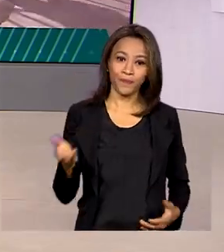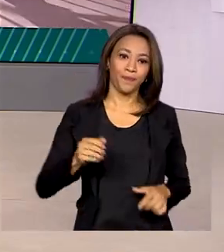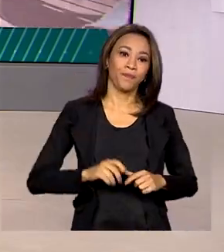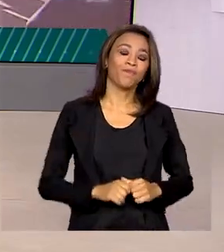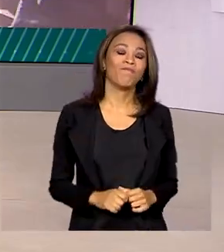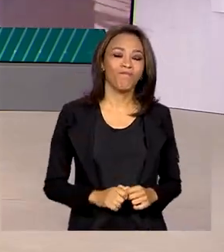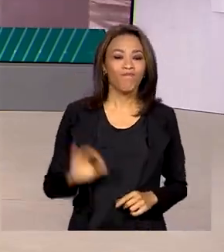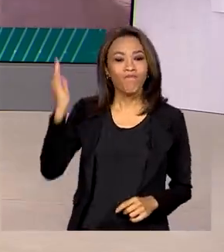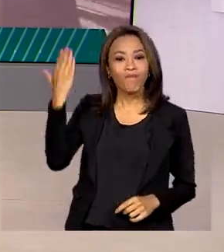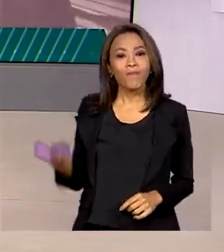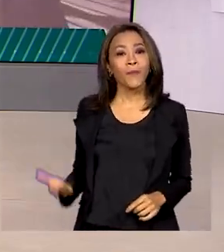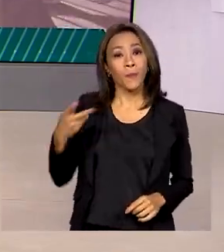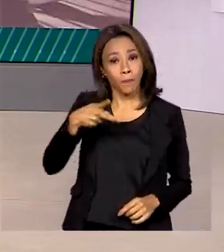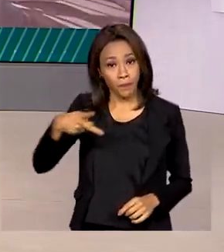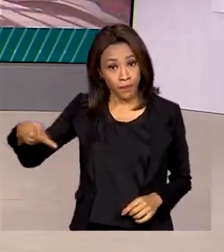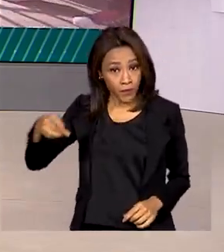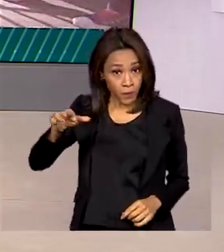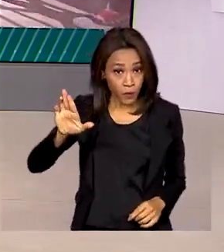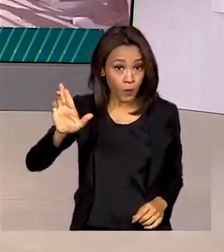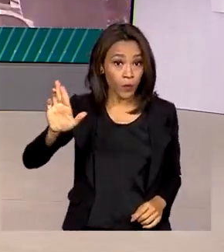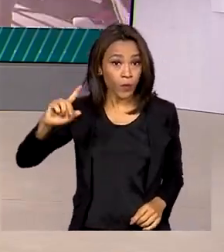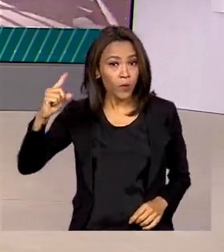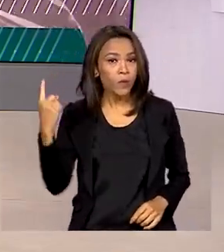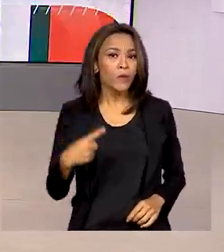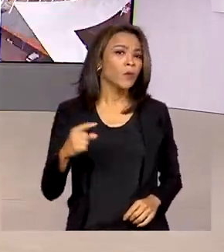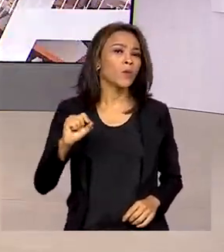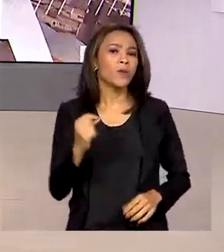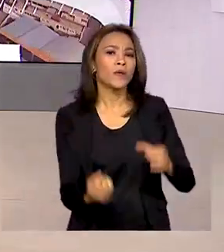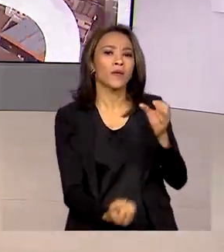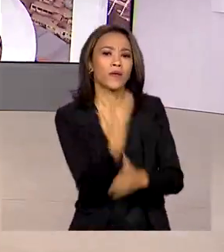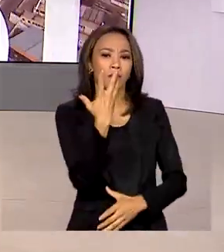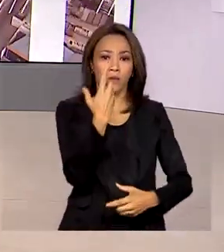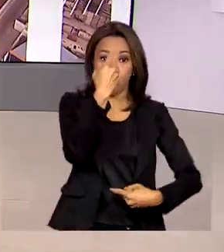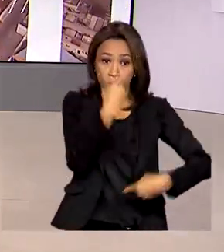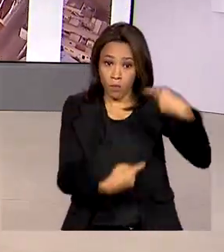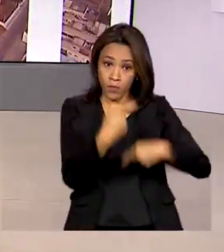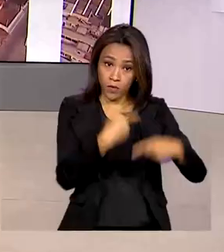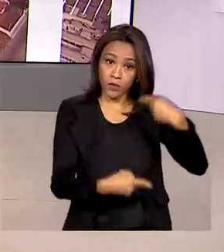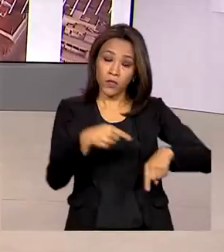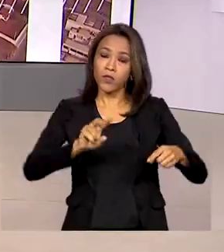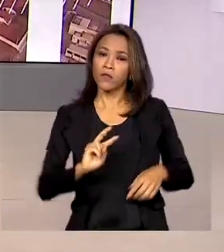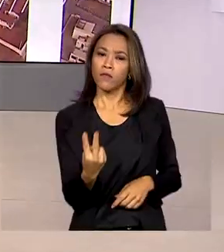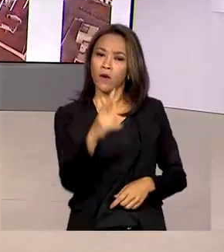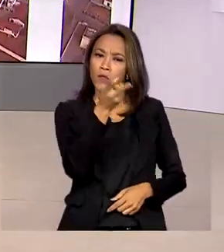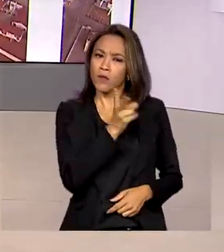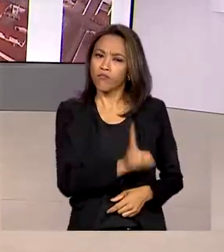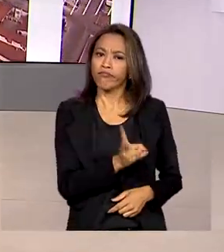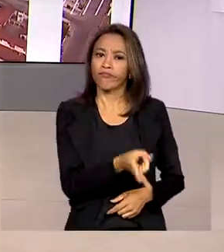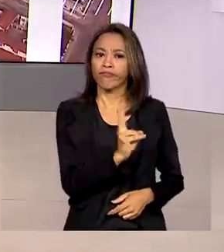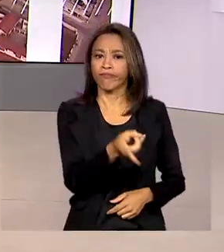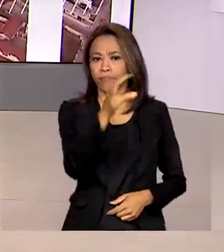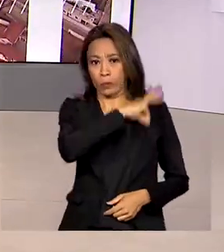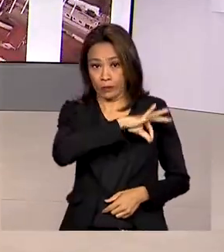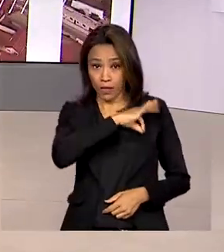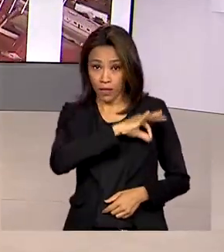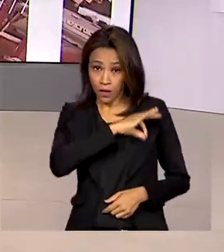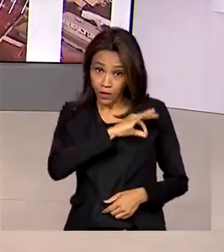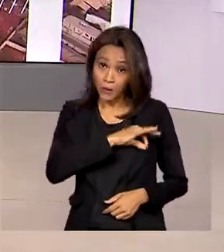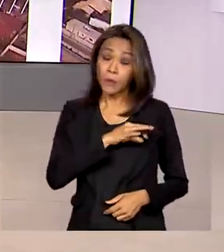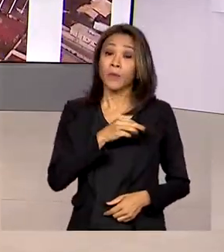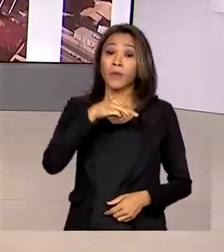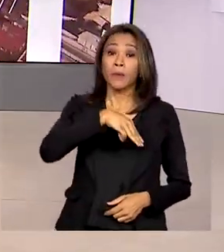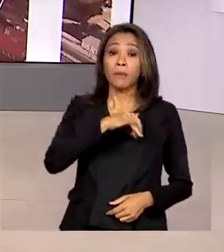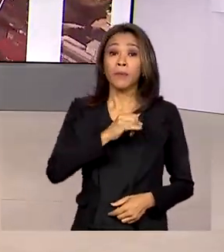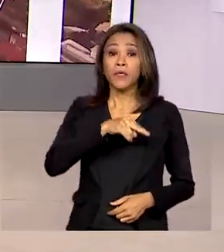O presidente Lula determinou a elaboração de uma política de valorização permanente do salário mínimo. Para